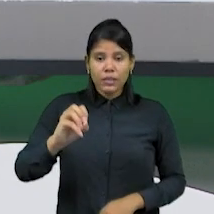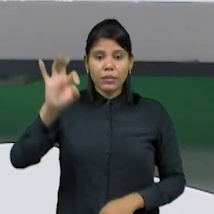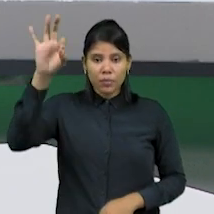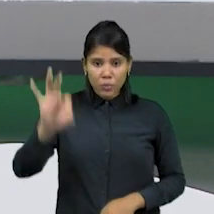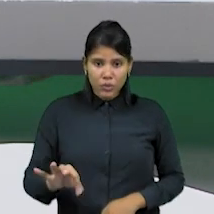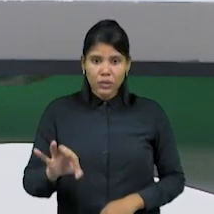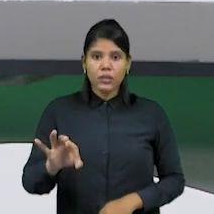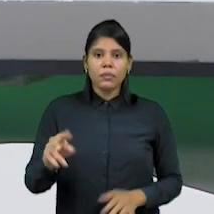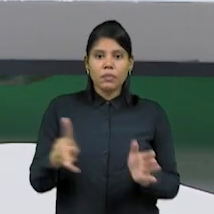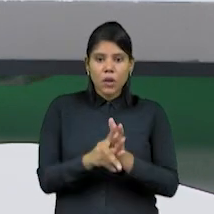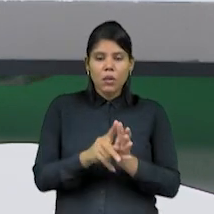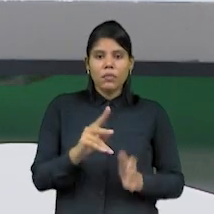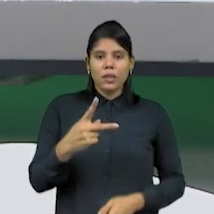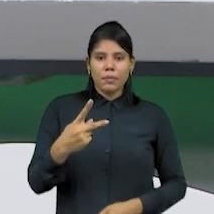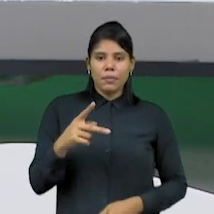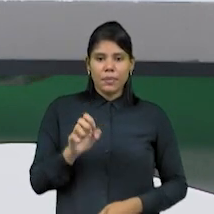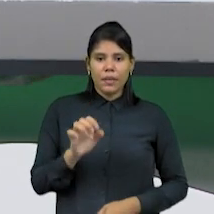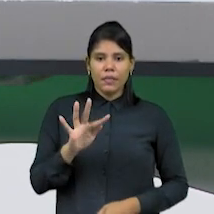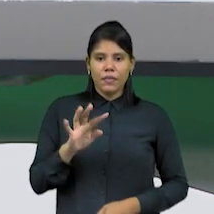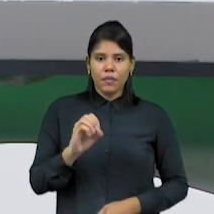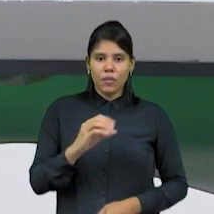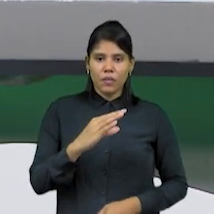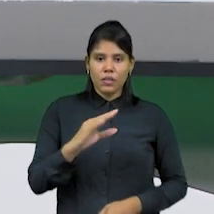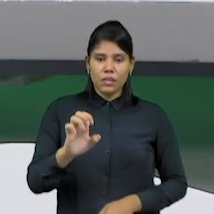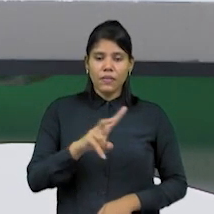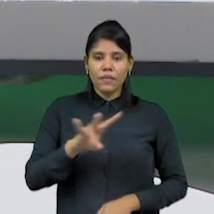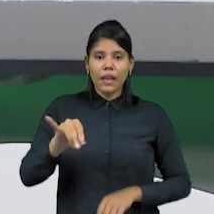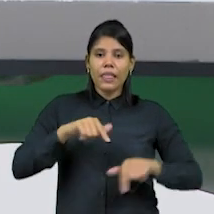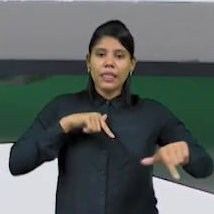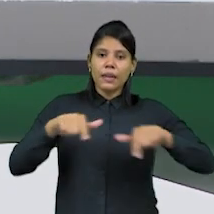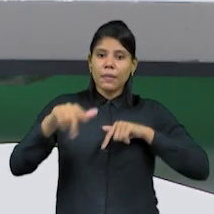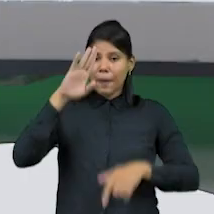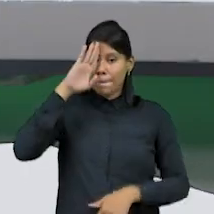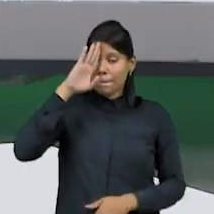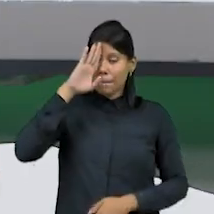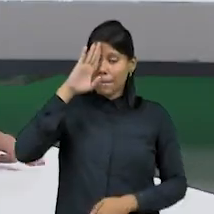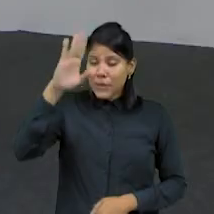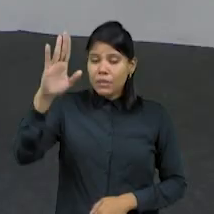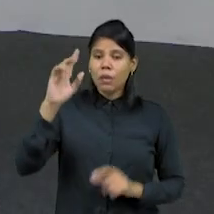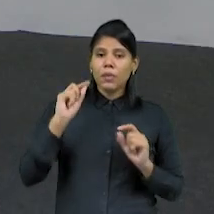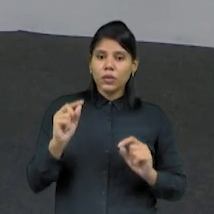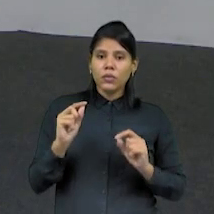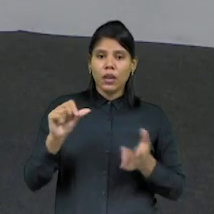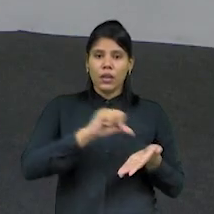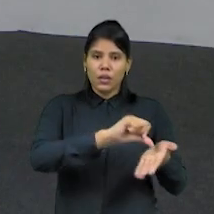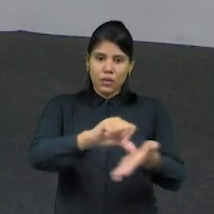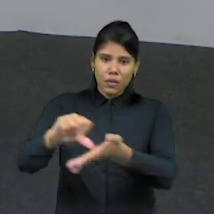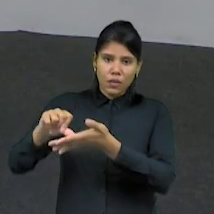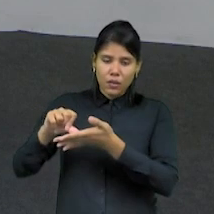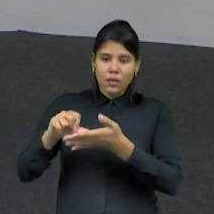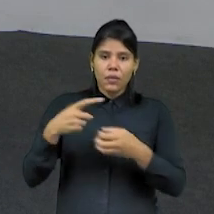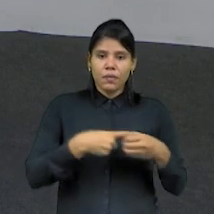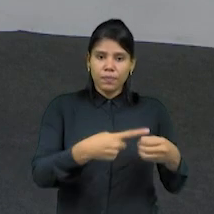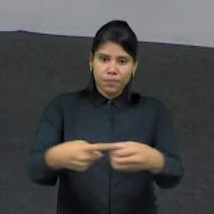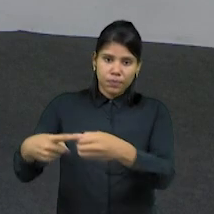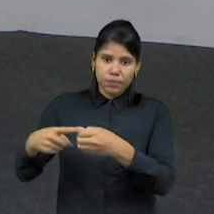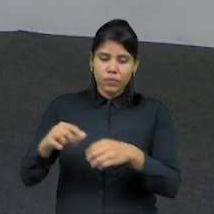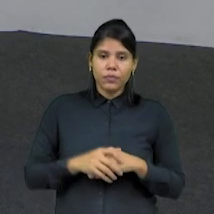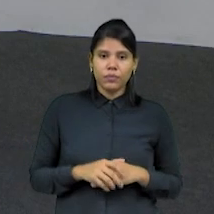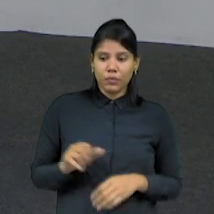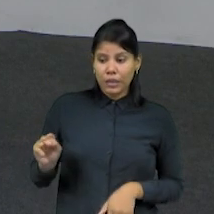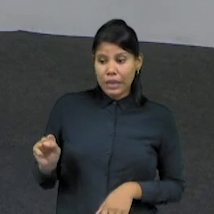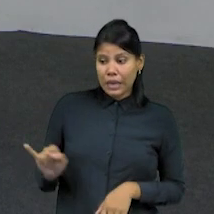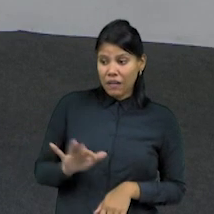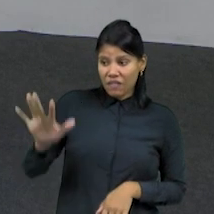PFOC, e eles vão atuar, principalmente, na expansão do órgão para o interior. A inflação da cesta básica